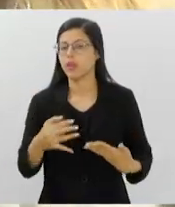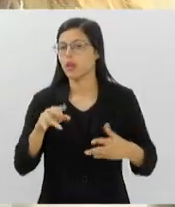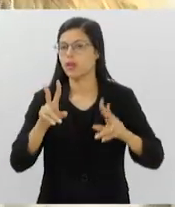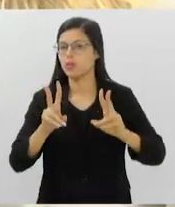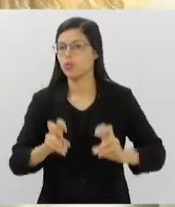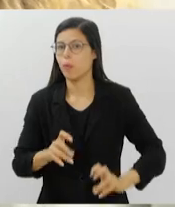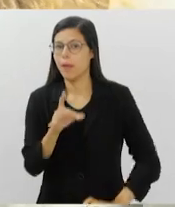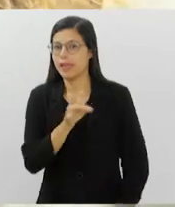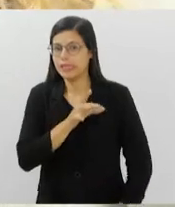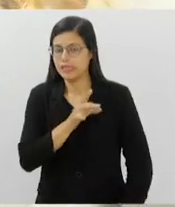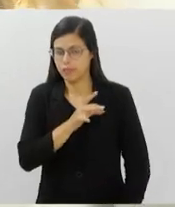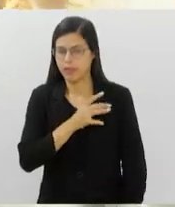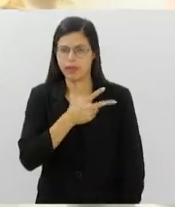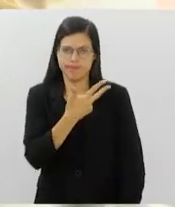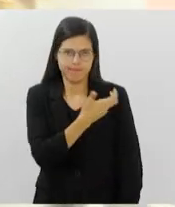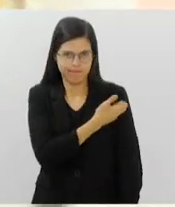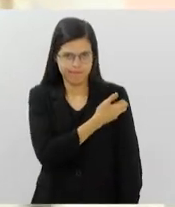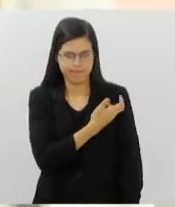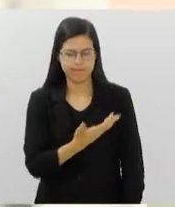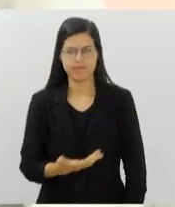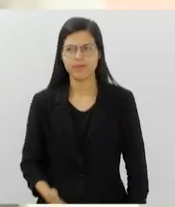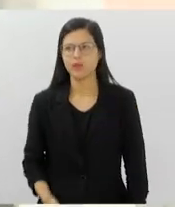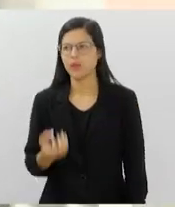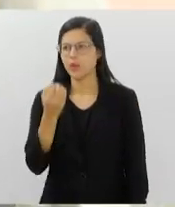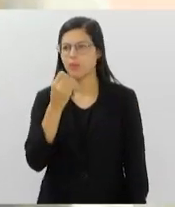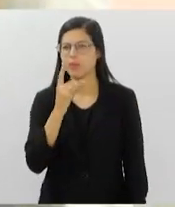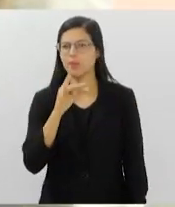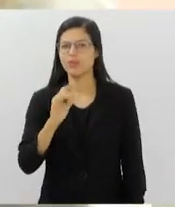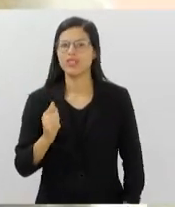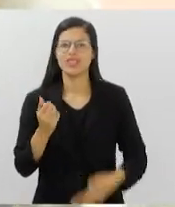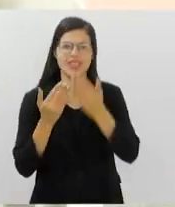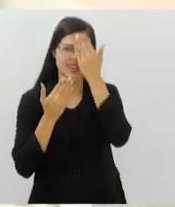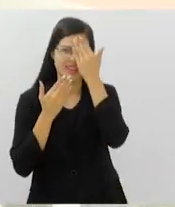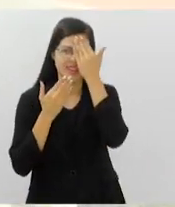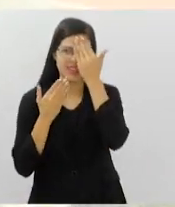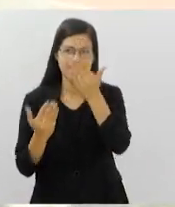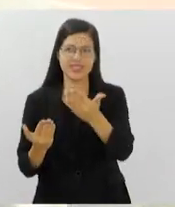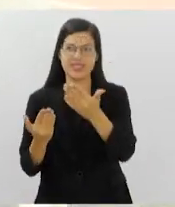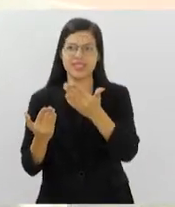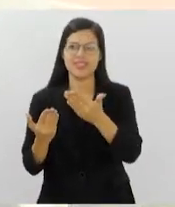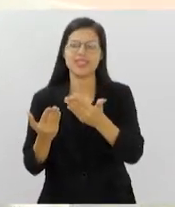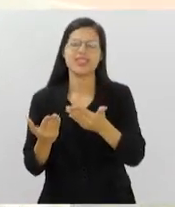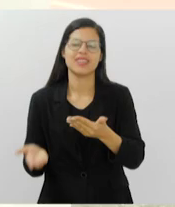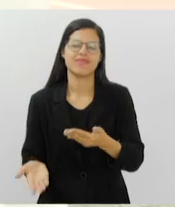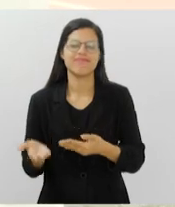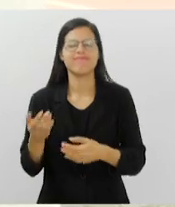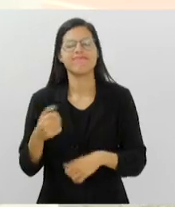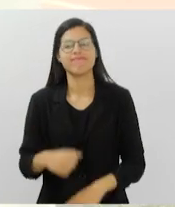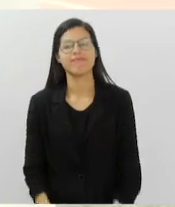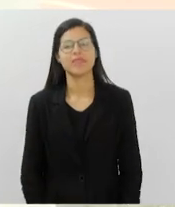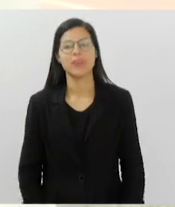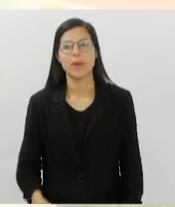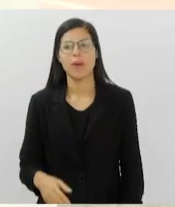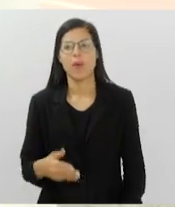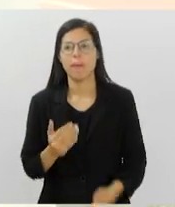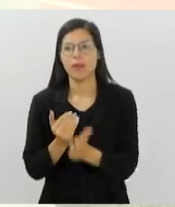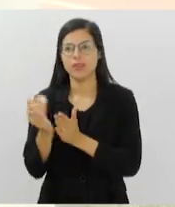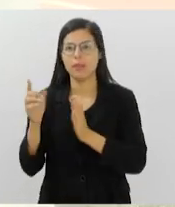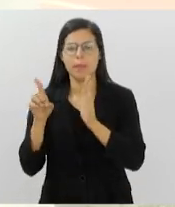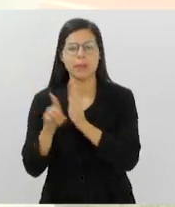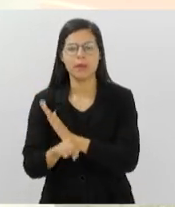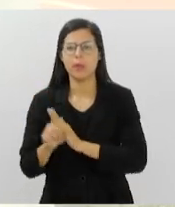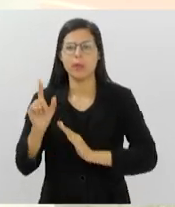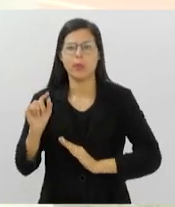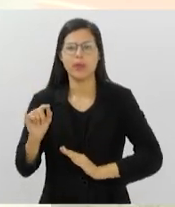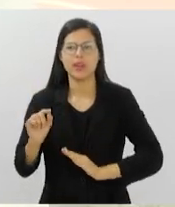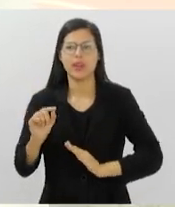hesitação vacinal. Bom Dia. Queria agradecer primeiro a Tayhane Oliveira, que vai estar conversando hoje com a gente. E já começo perguntando o que é a